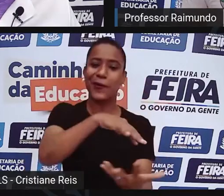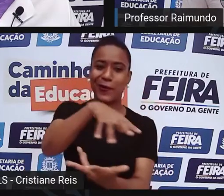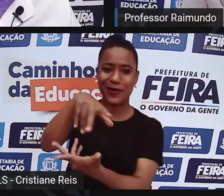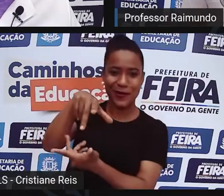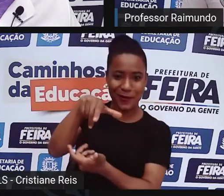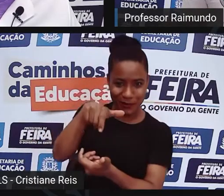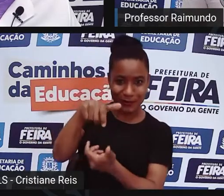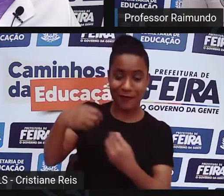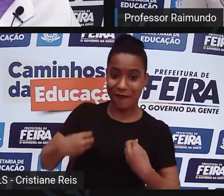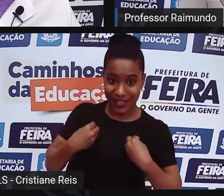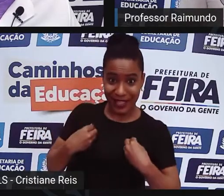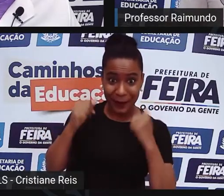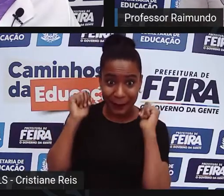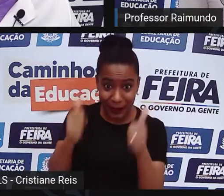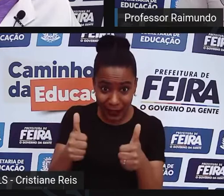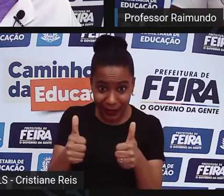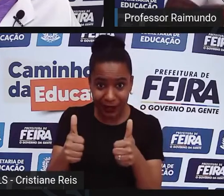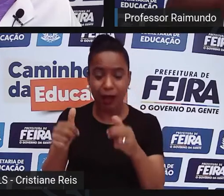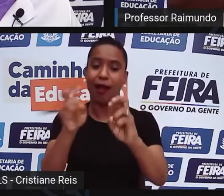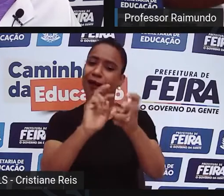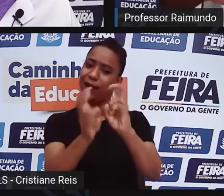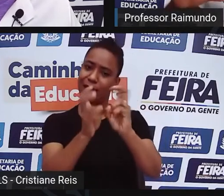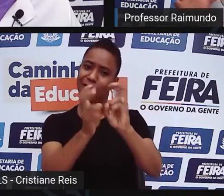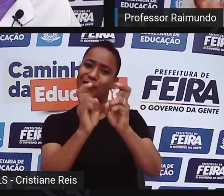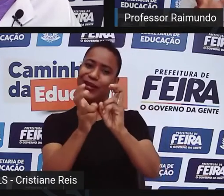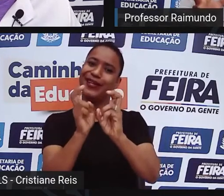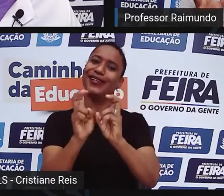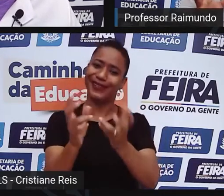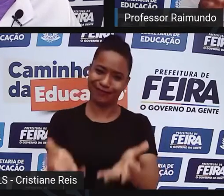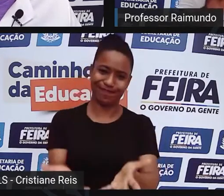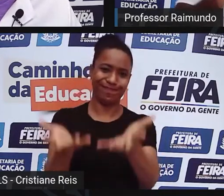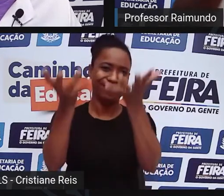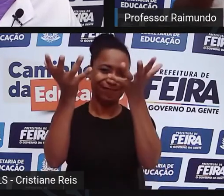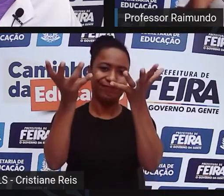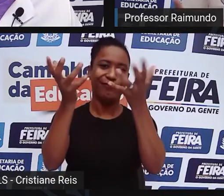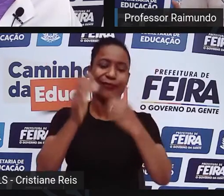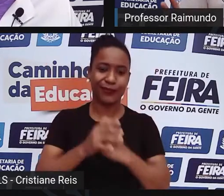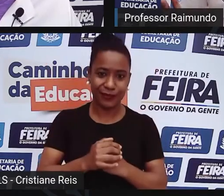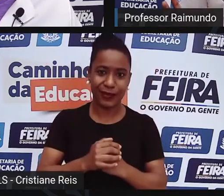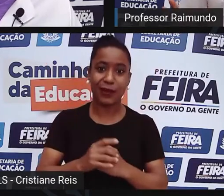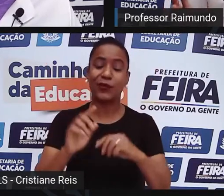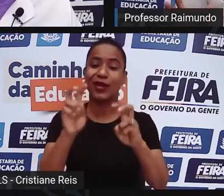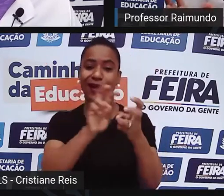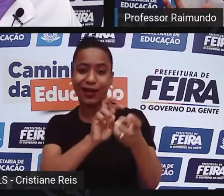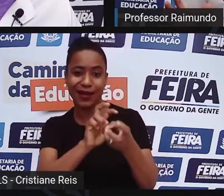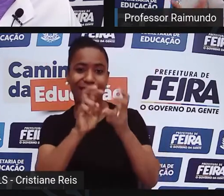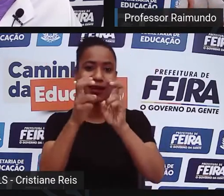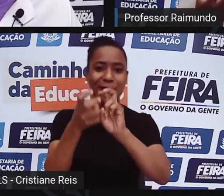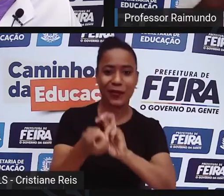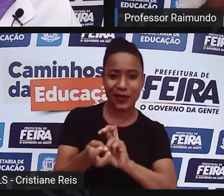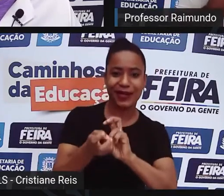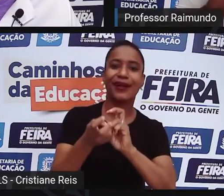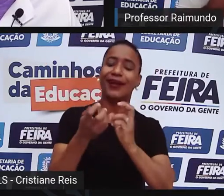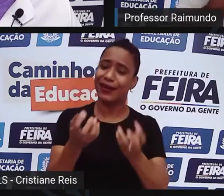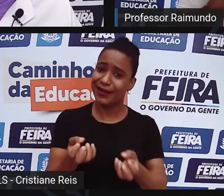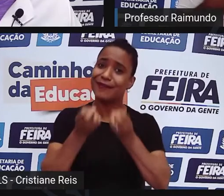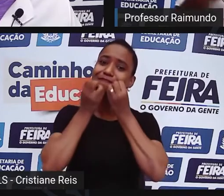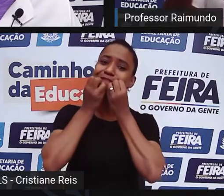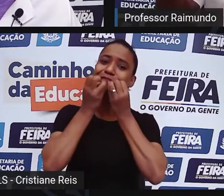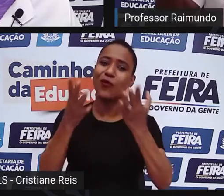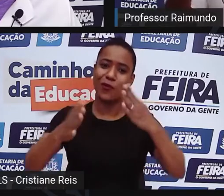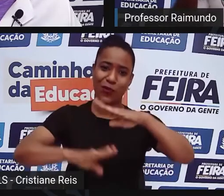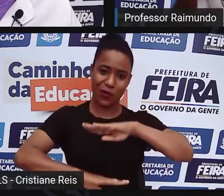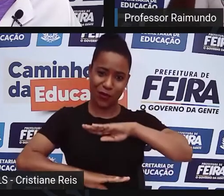que praticar capoeira, porque ela engloba tudo o que a gente imaginar de bom que existe nesse mundo para o corpo